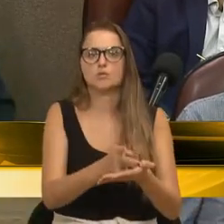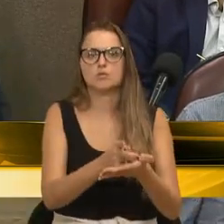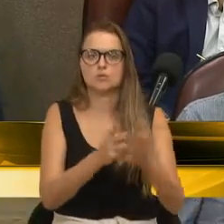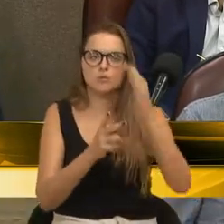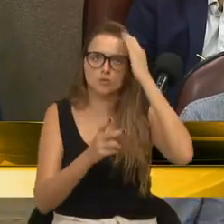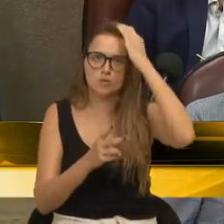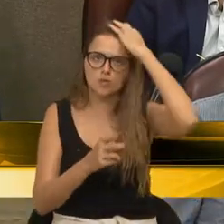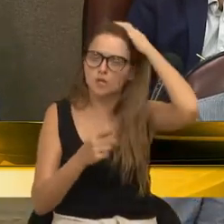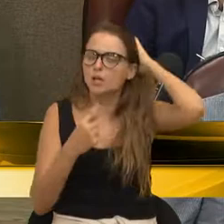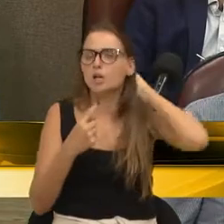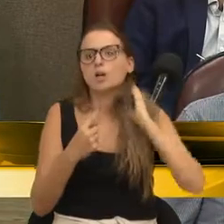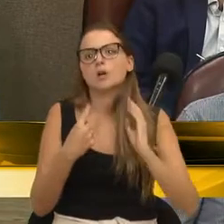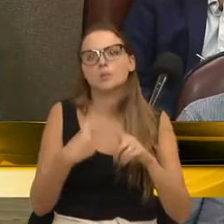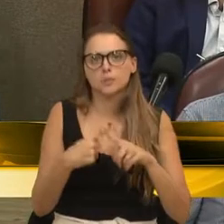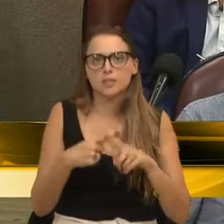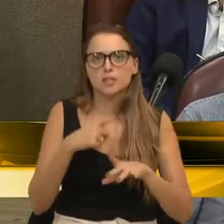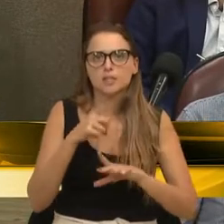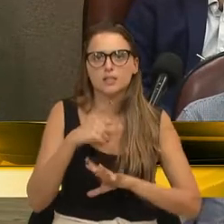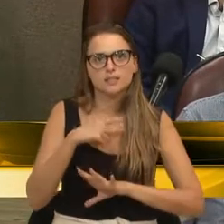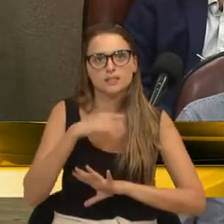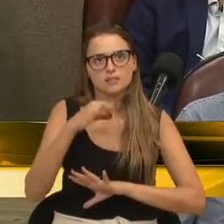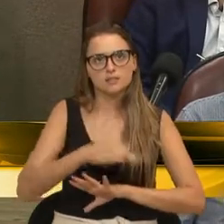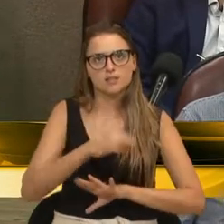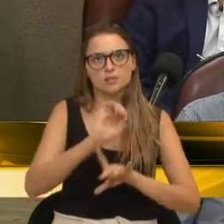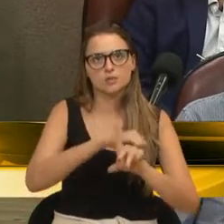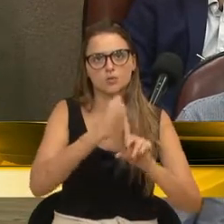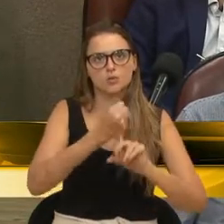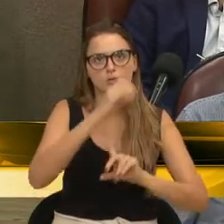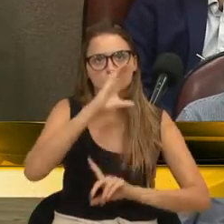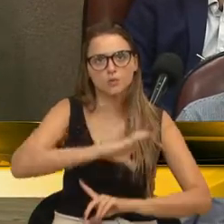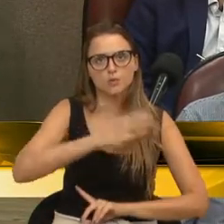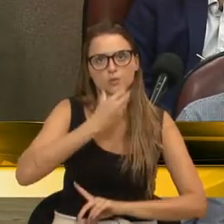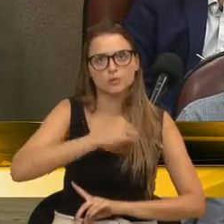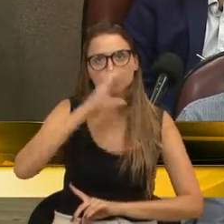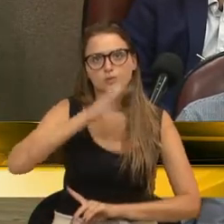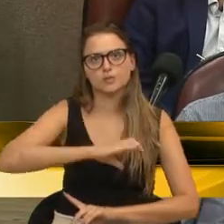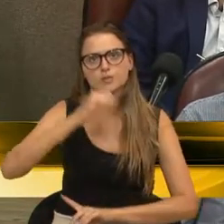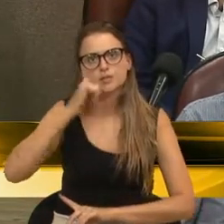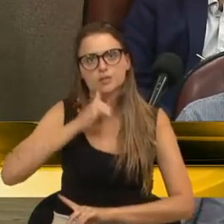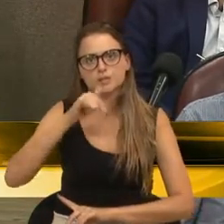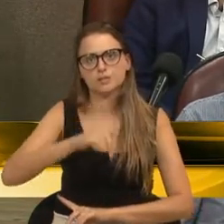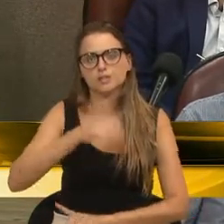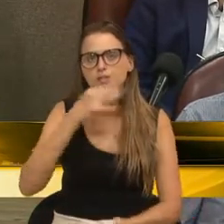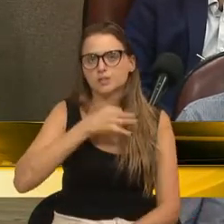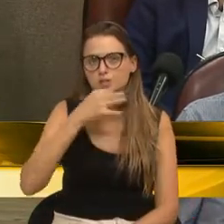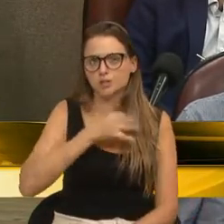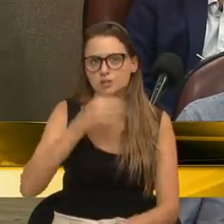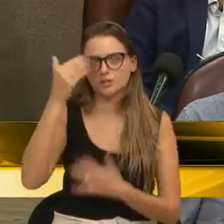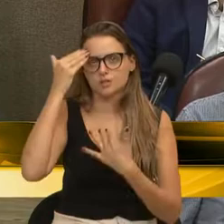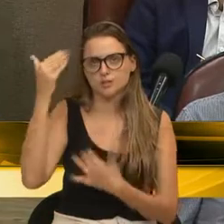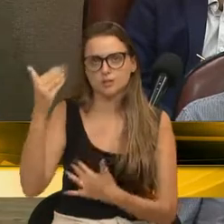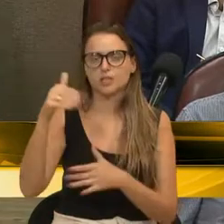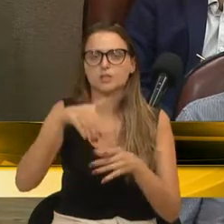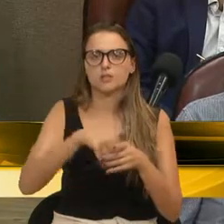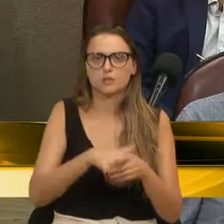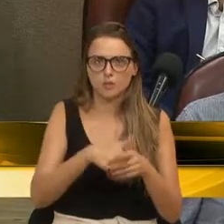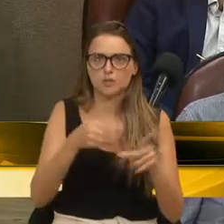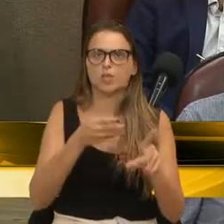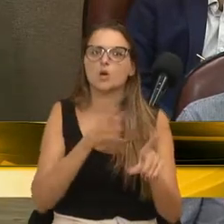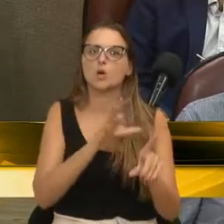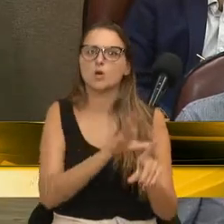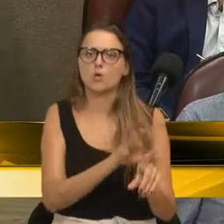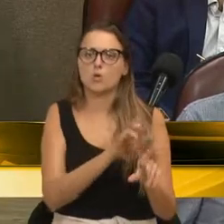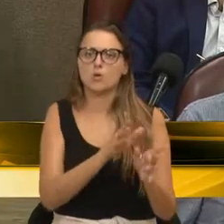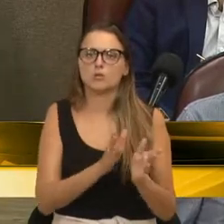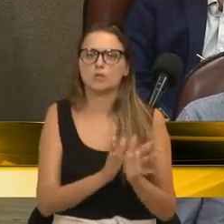porque temos certeza que quem vai ganhar vai ser os nossos cidadãs e cidadões de Caxias do Sul. Muito obrigado. Voltaremos para a